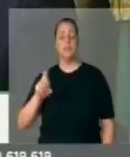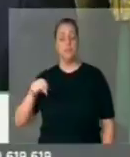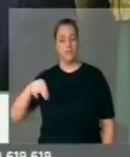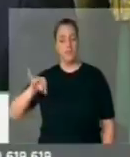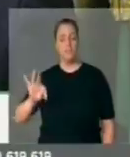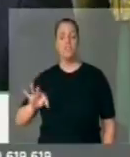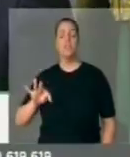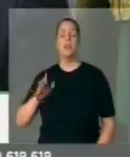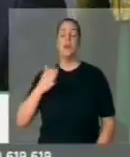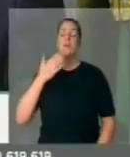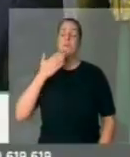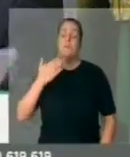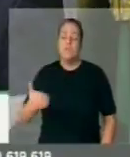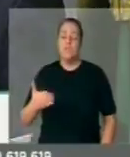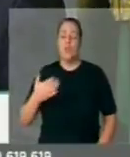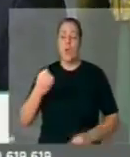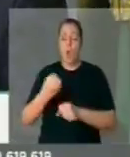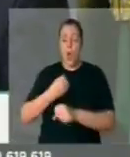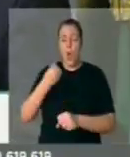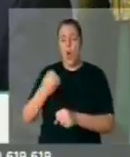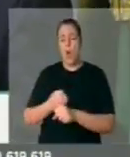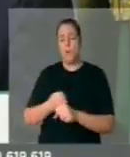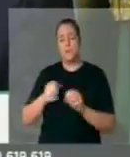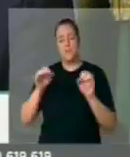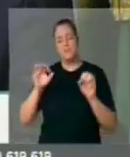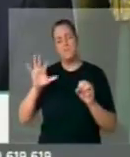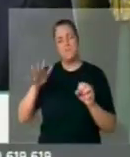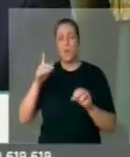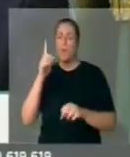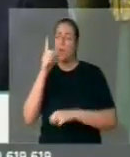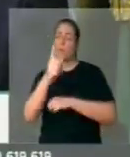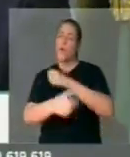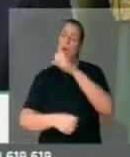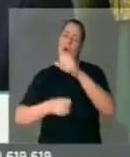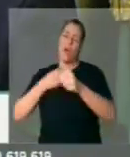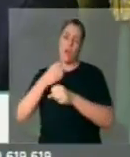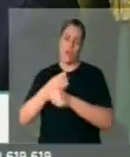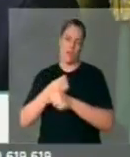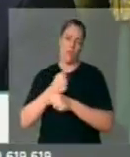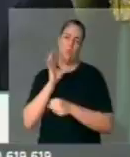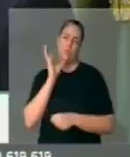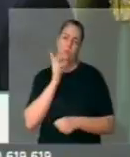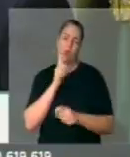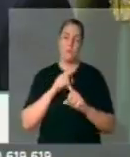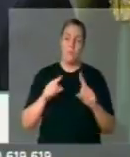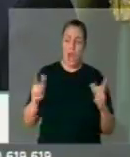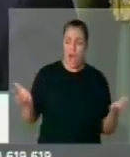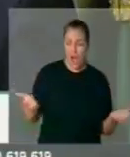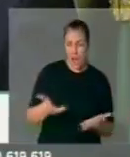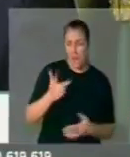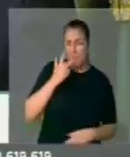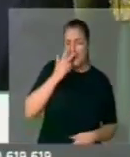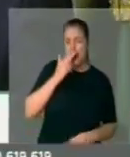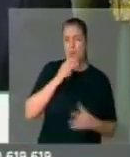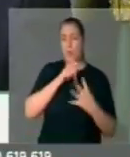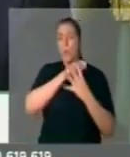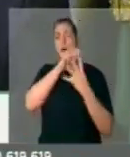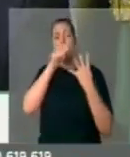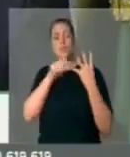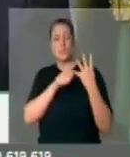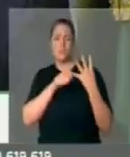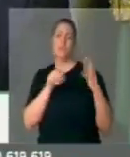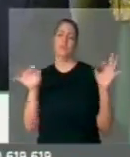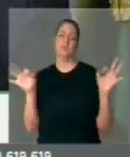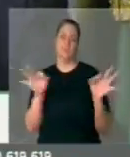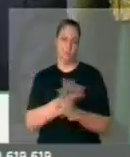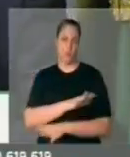obra, de princípio, ia levar um ano. Agora, estão falando em quatro meses. Eu espero que